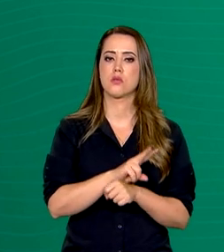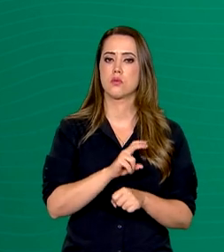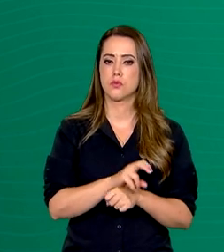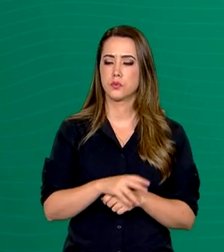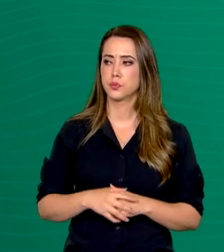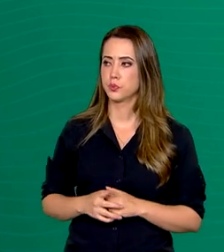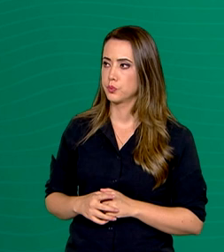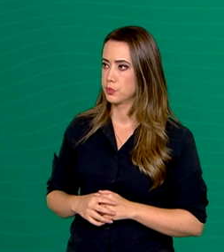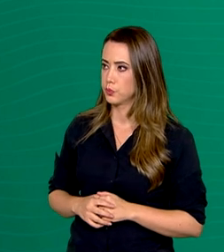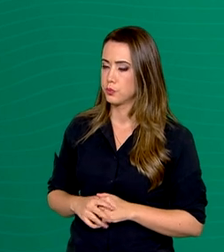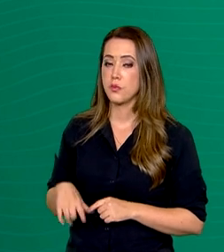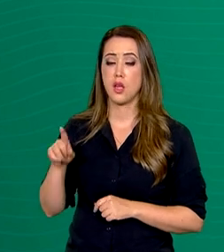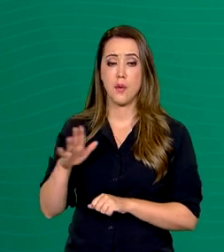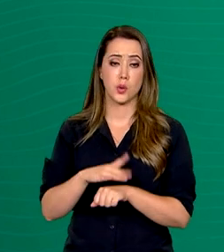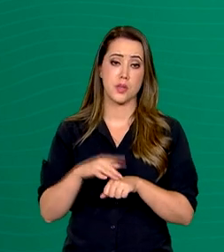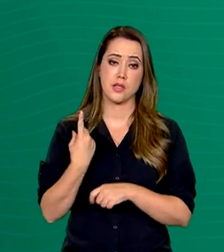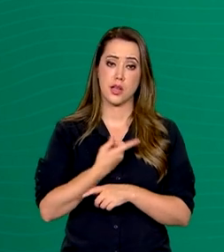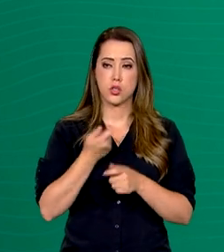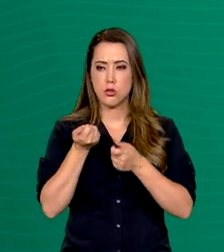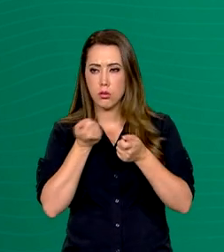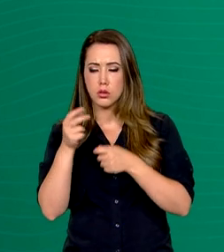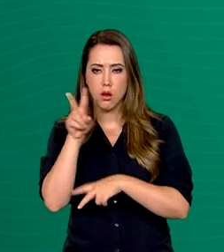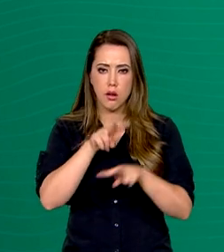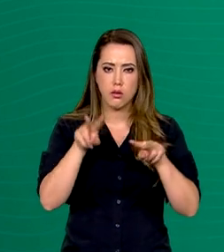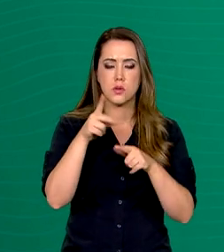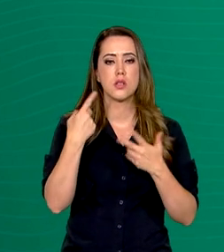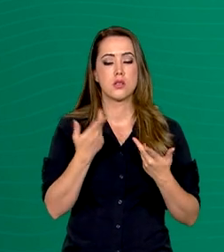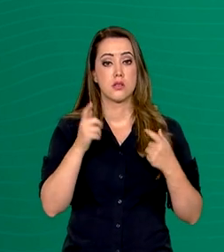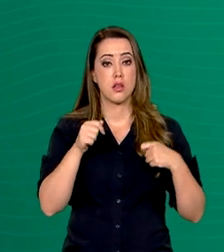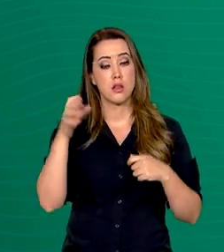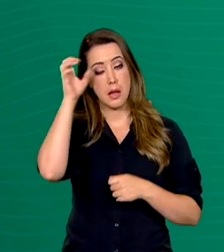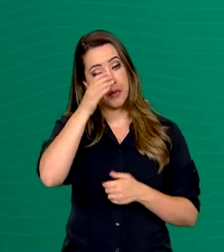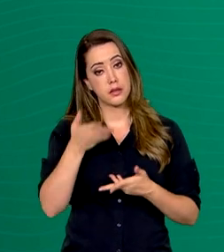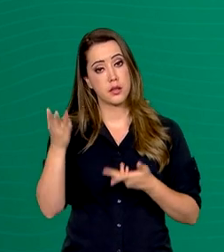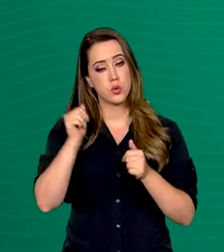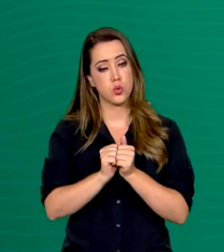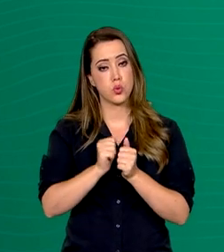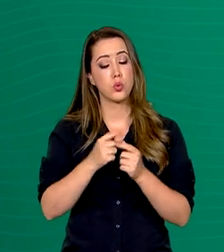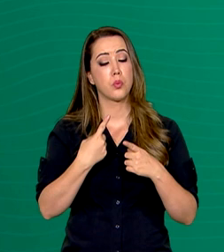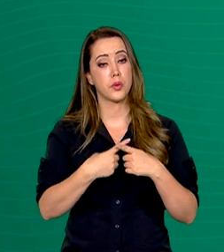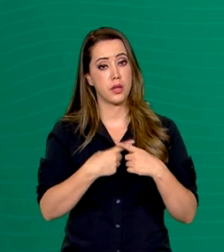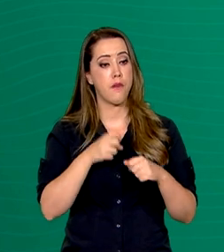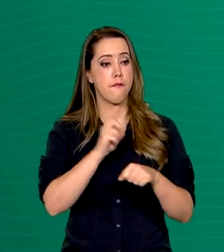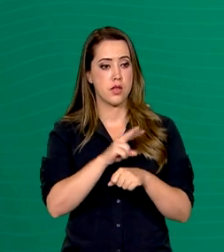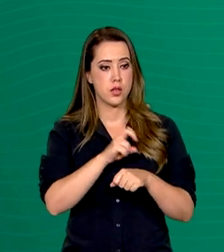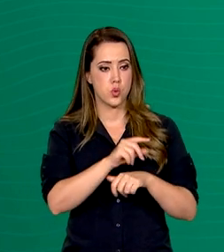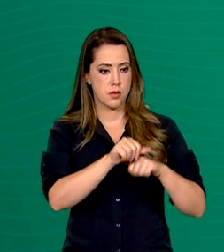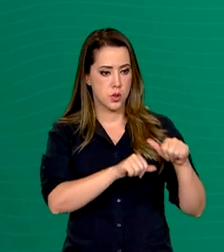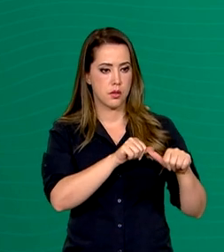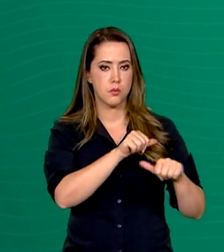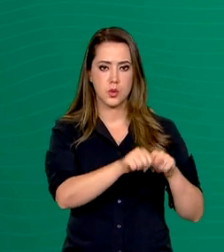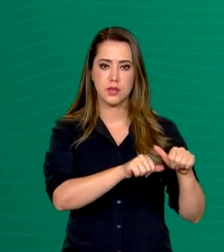estamos monitorando, aprendendo com ela à medida que ela vai também se transformando. É um vírus que faz muitas mutações. Então, até esse